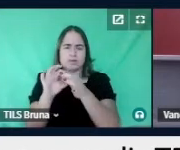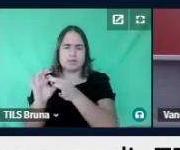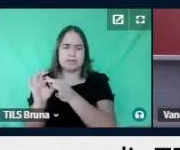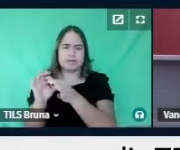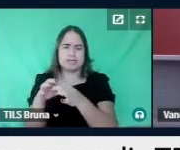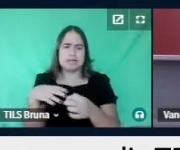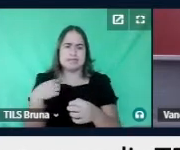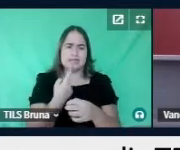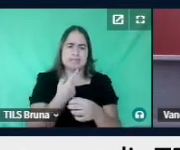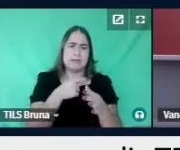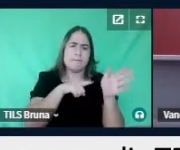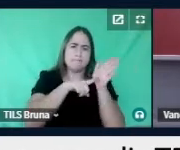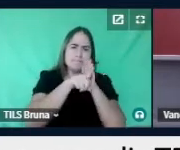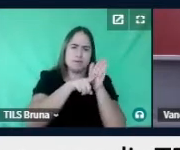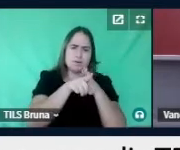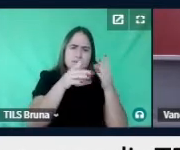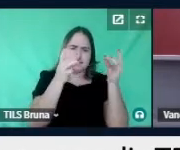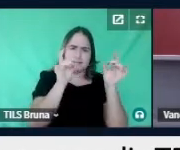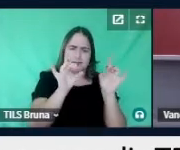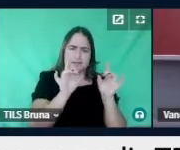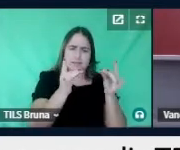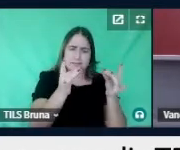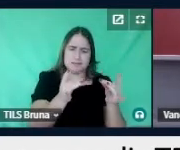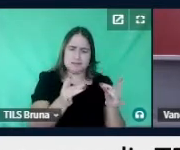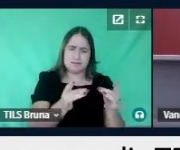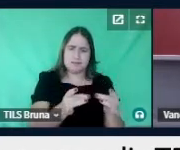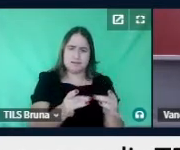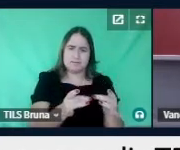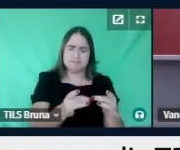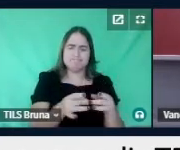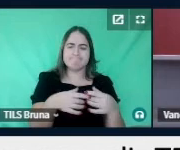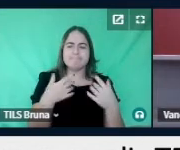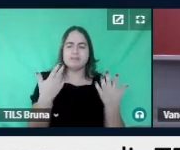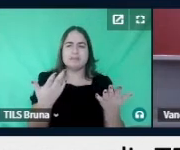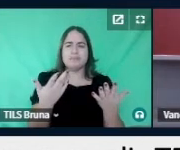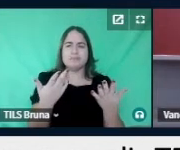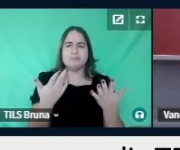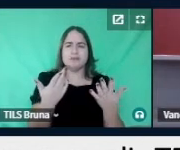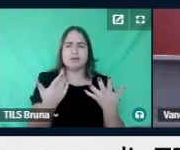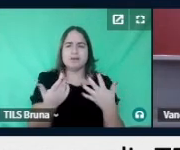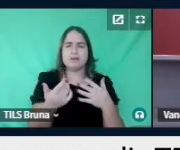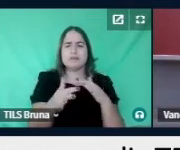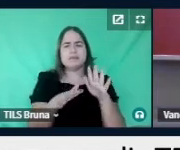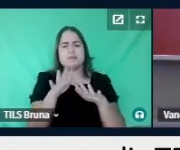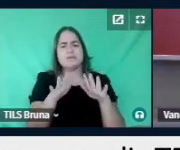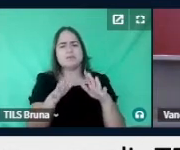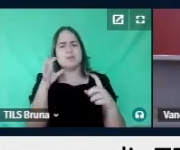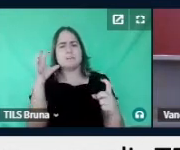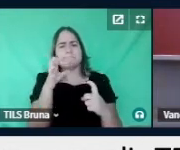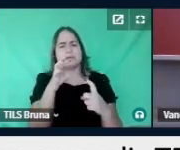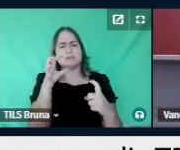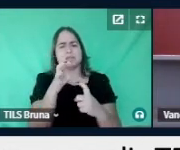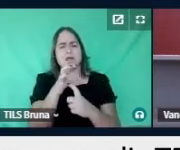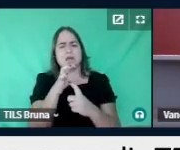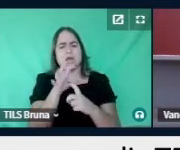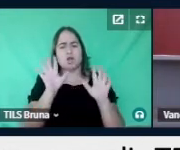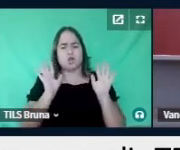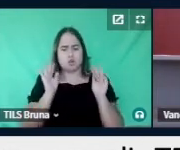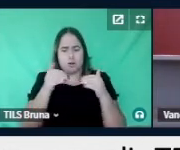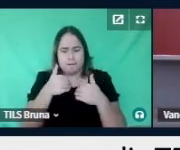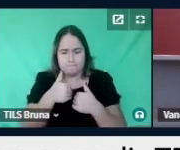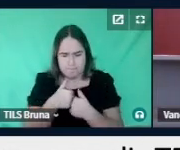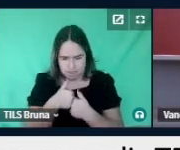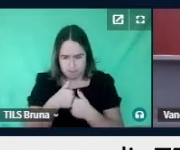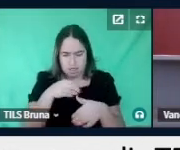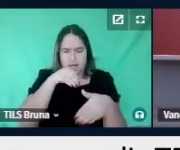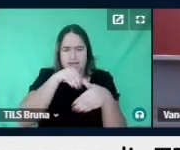perguntas específicas de pesquisa. Os possíveis impactos do transtorno do espectro autista no